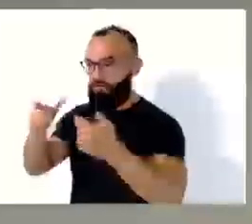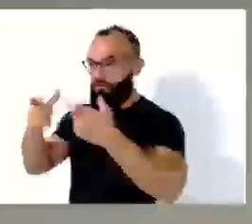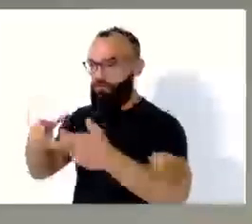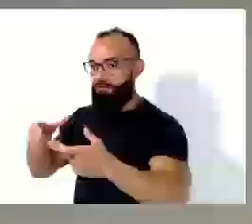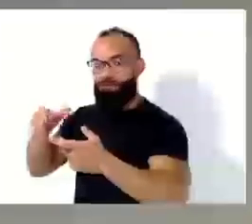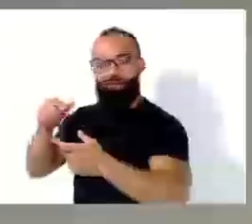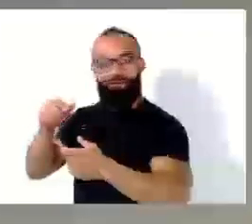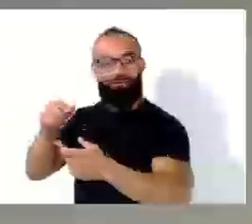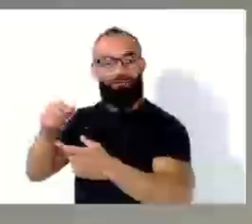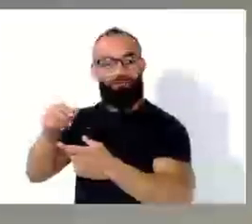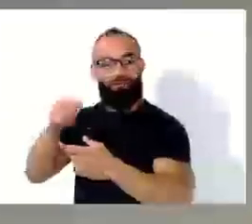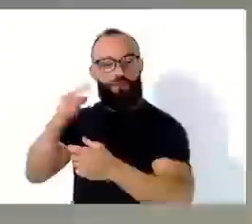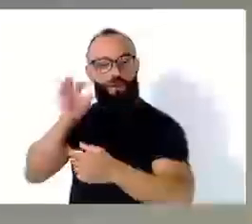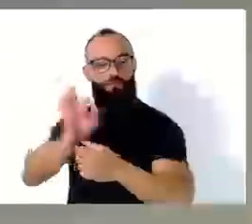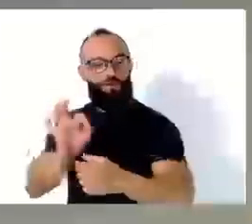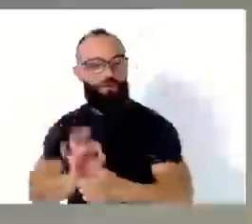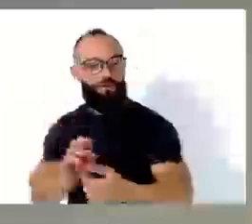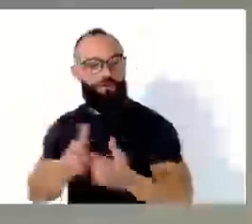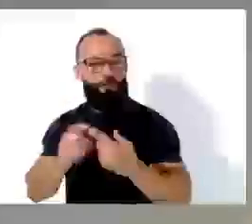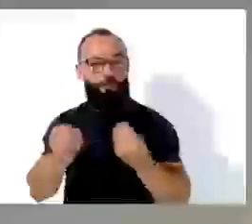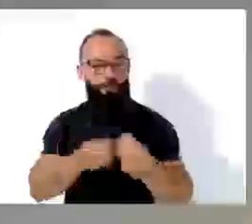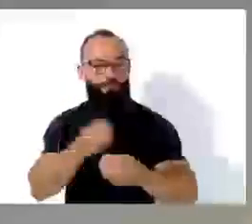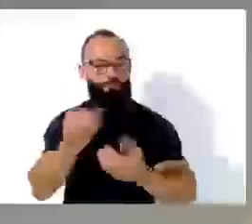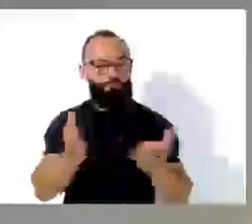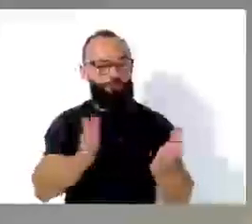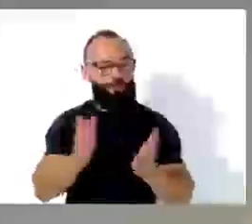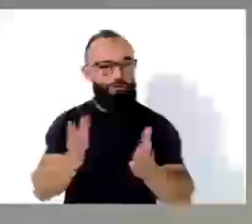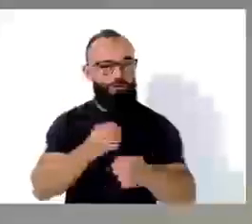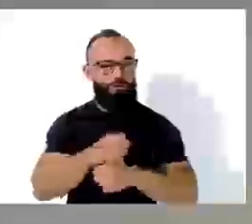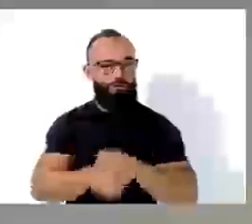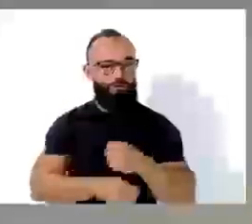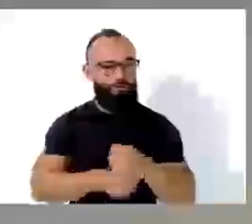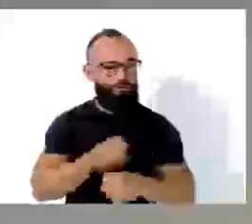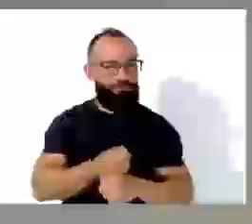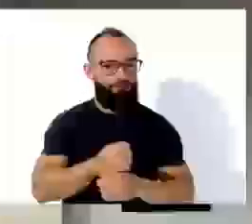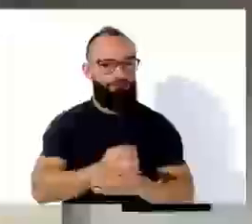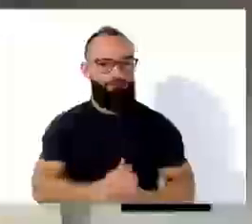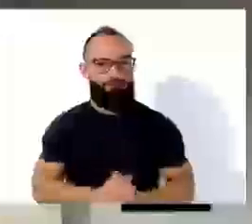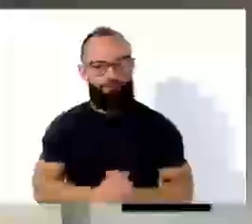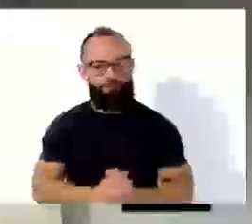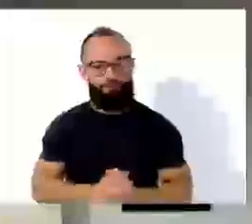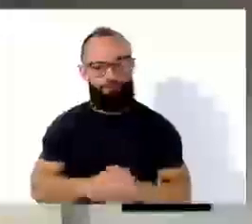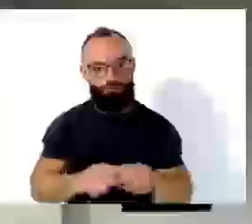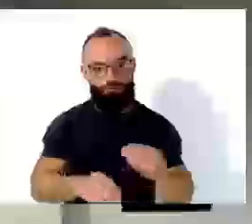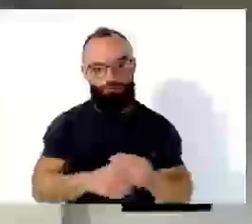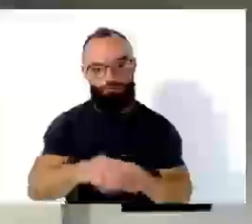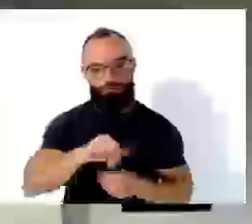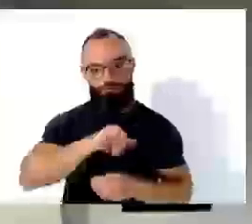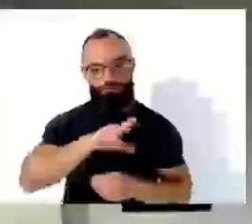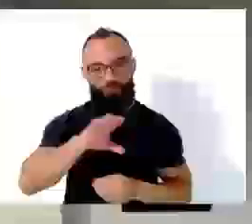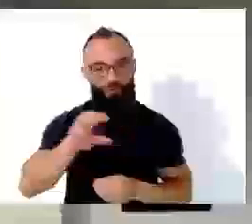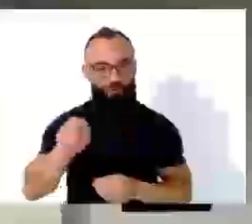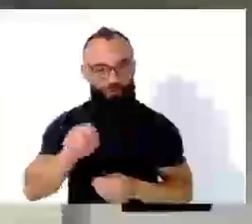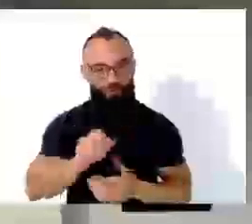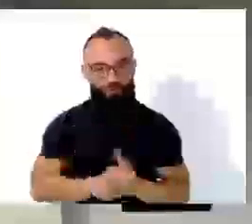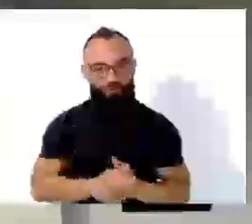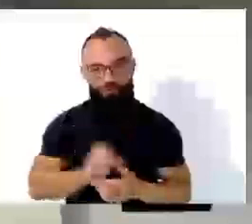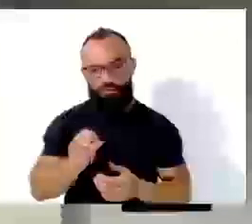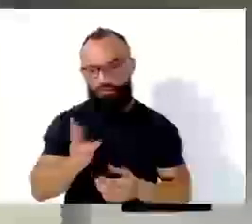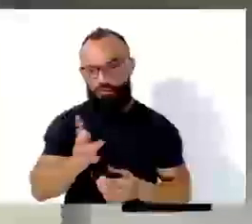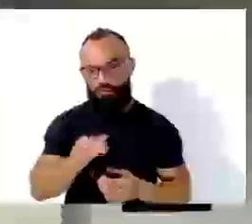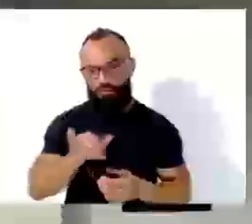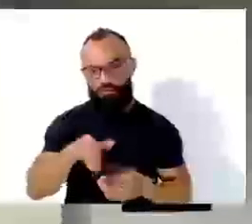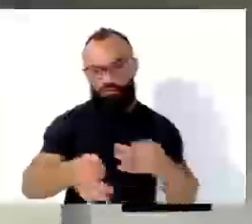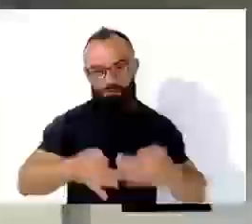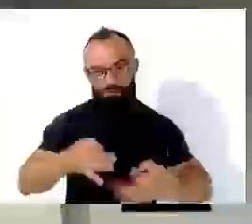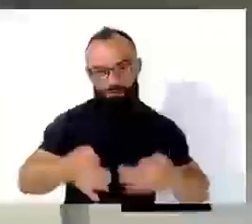está sendo aqui já nos últimos anos de Bigaçu. Com a parte do vereador João. Obrigado. Só para não ser injusto, se é